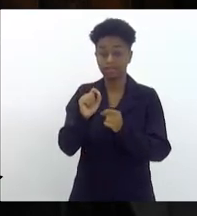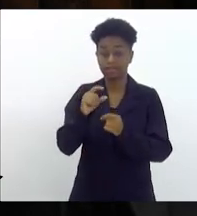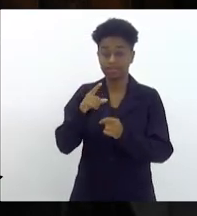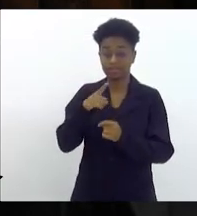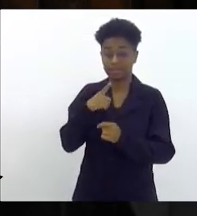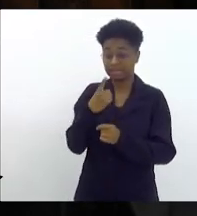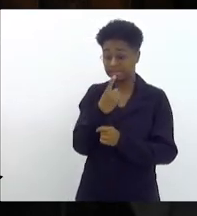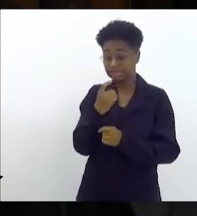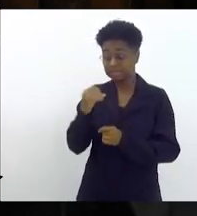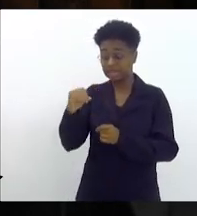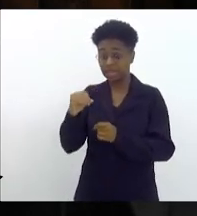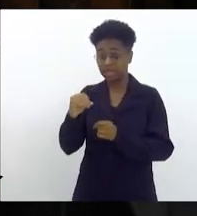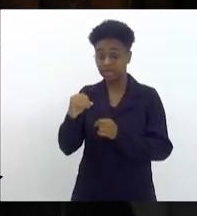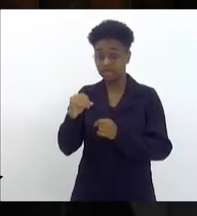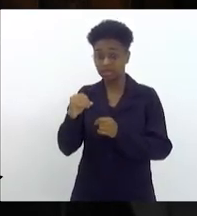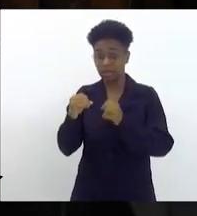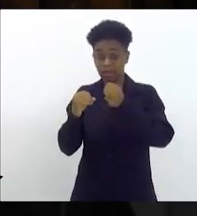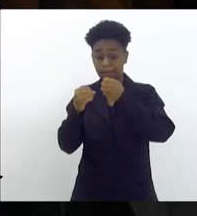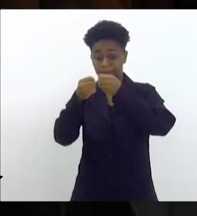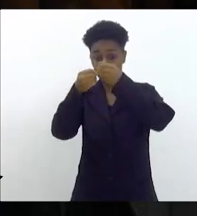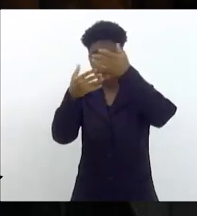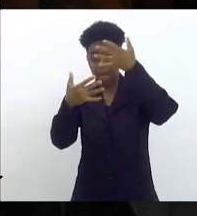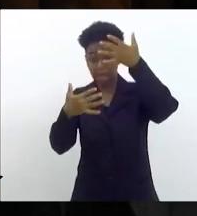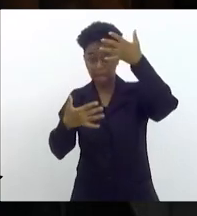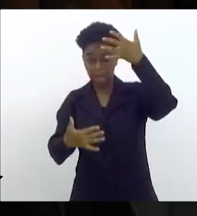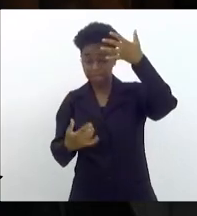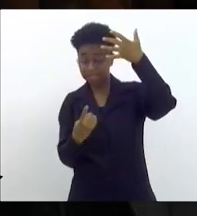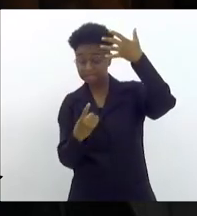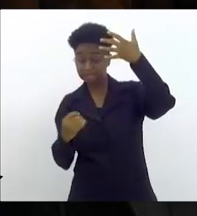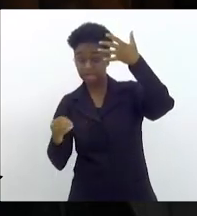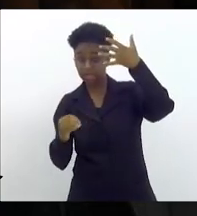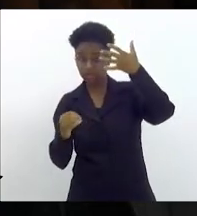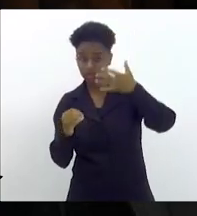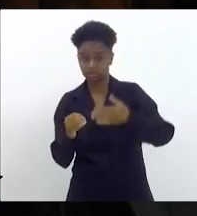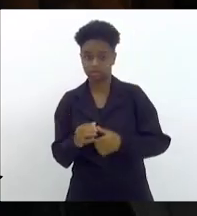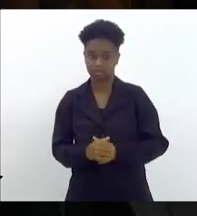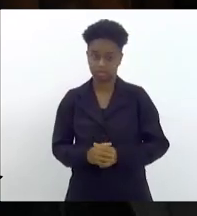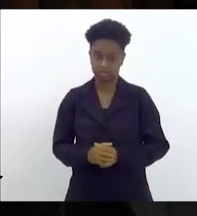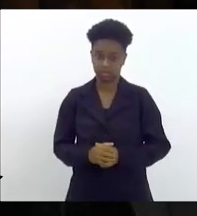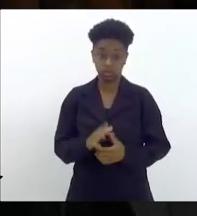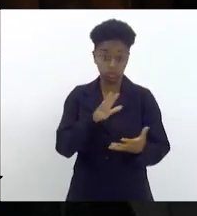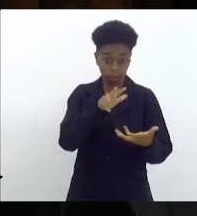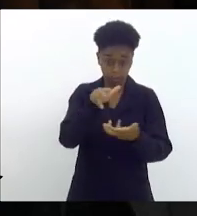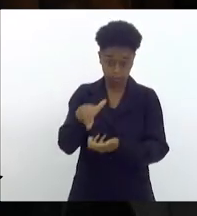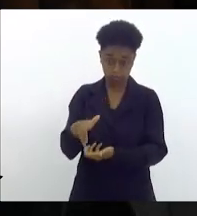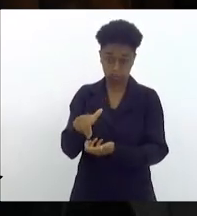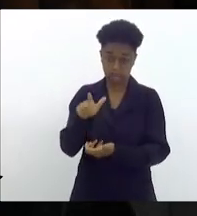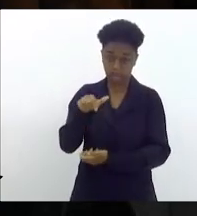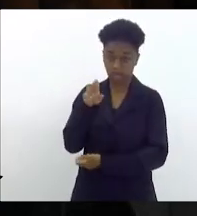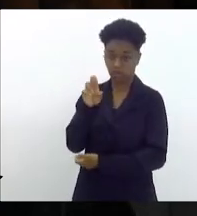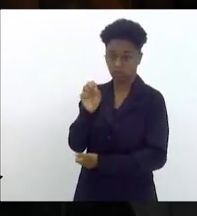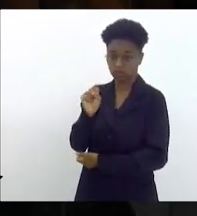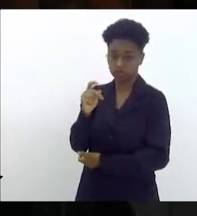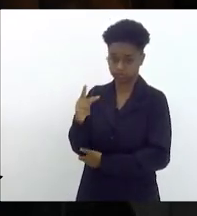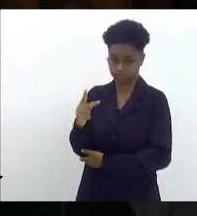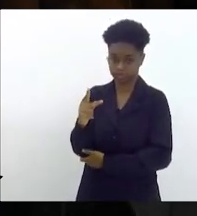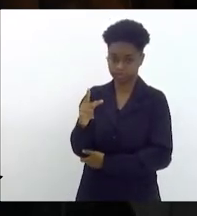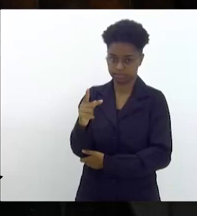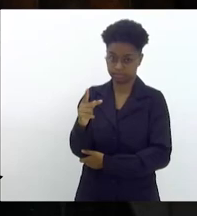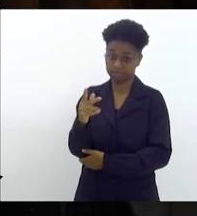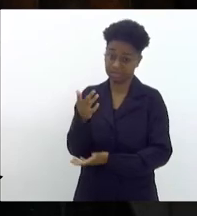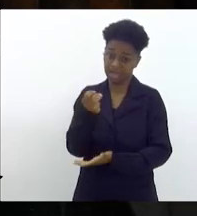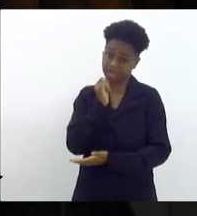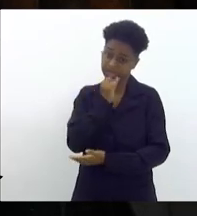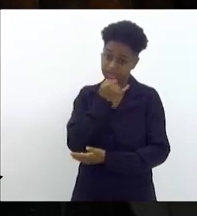mundo, que é a USP. a senhora viu que está no jornal O Globo, mas é